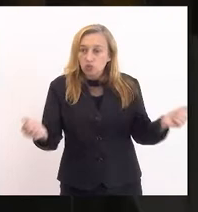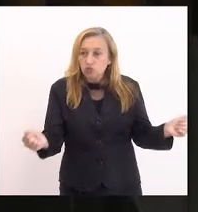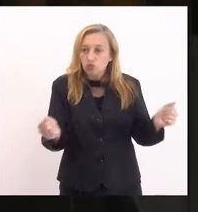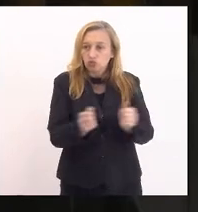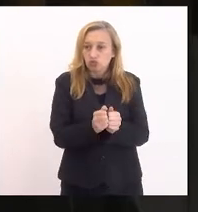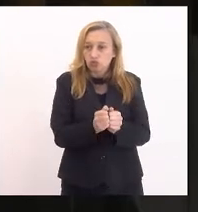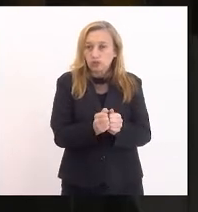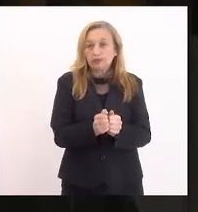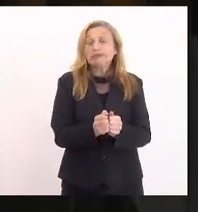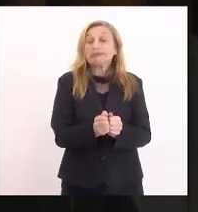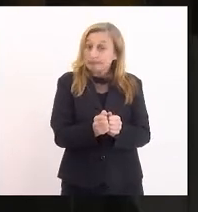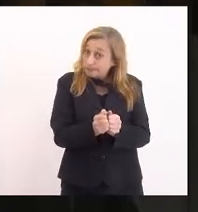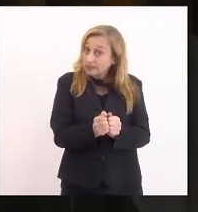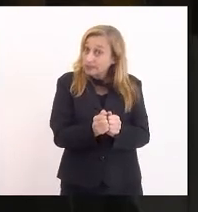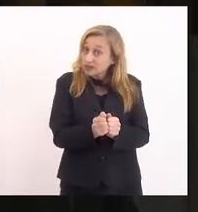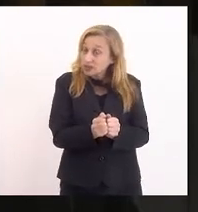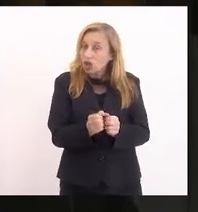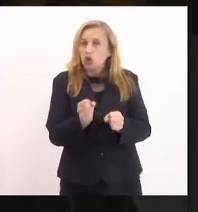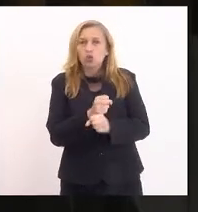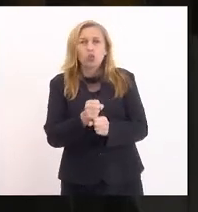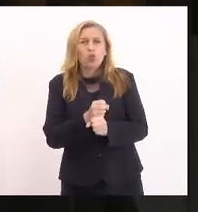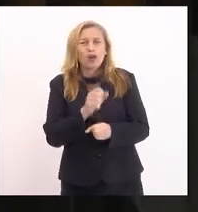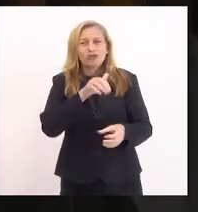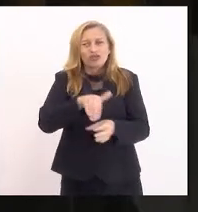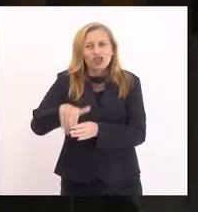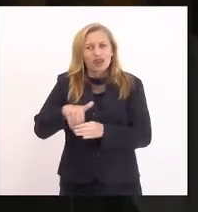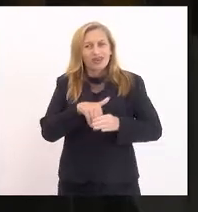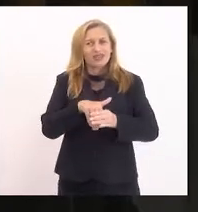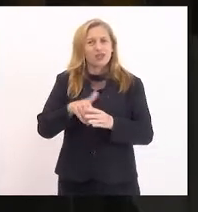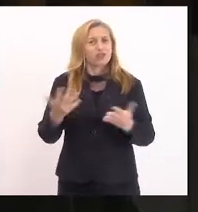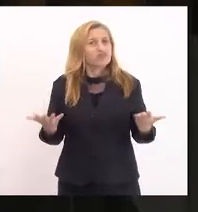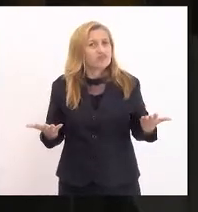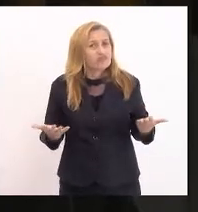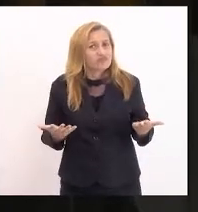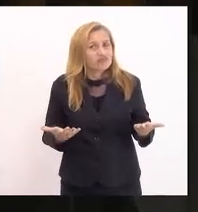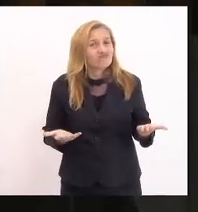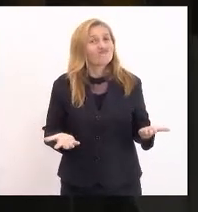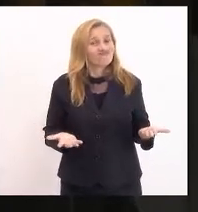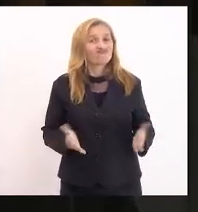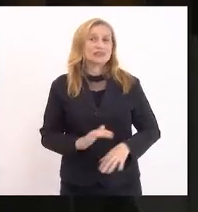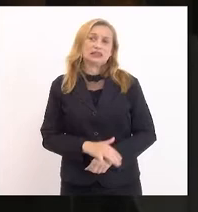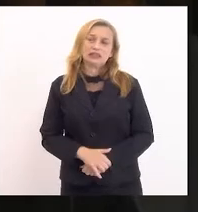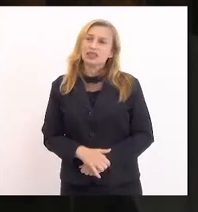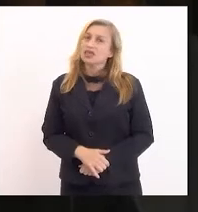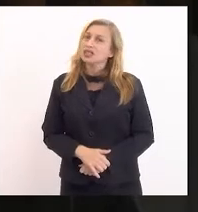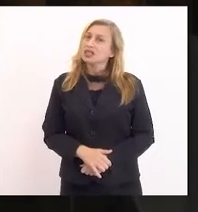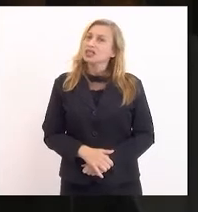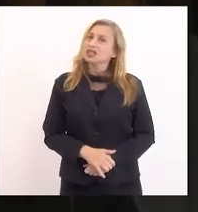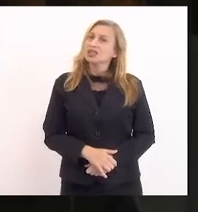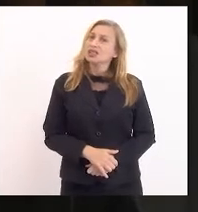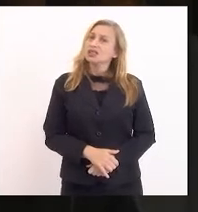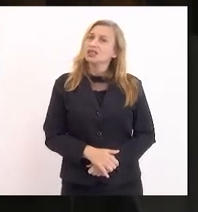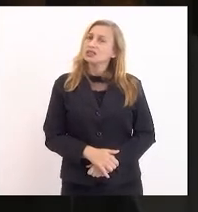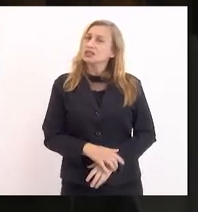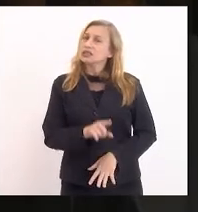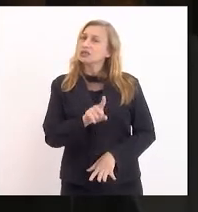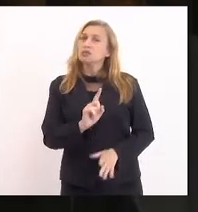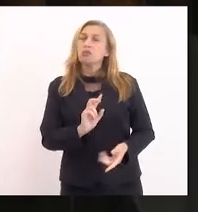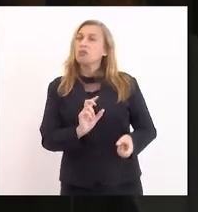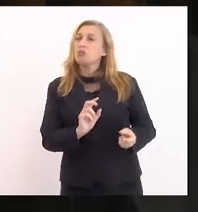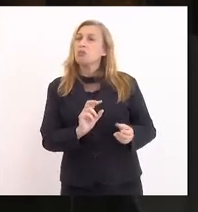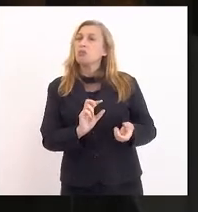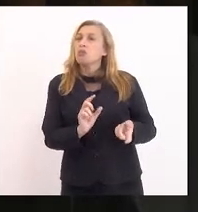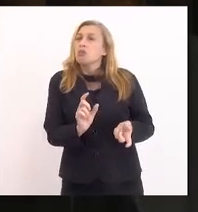em ano eleitoral, em ano eleitoral. isso é sinônimo